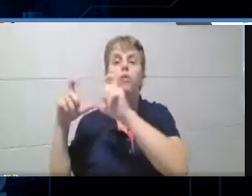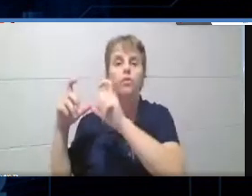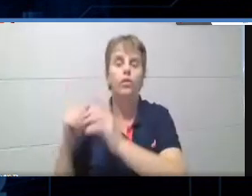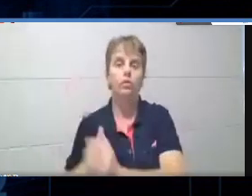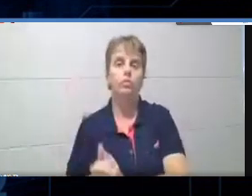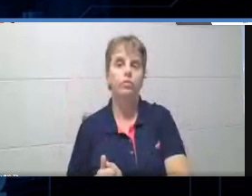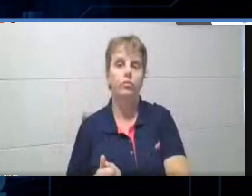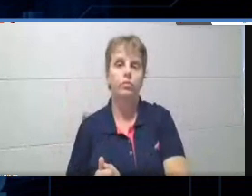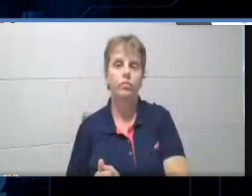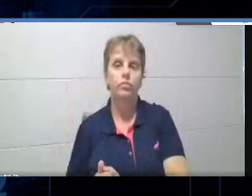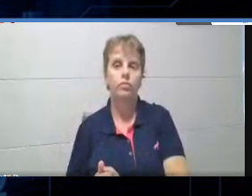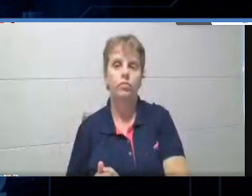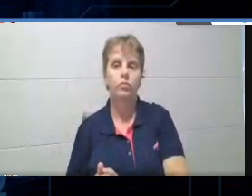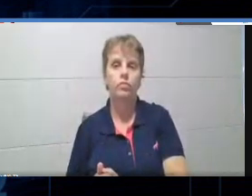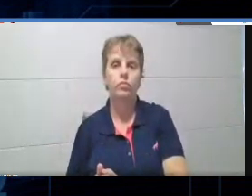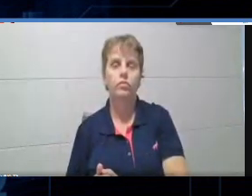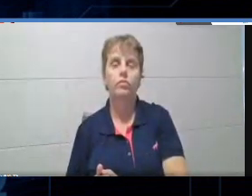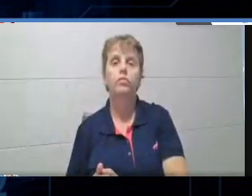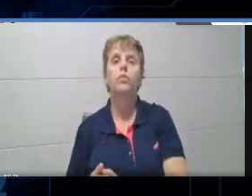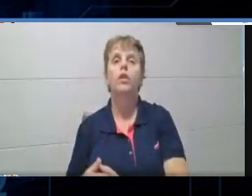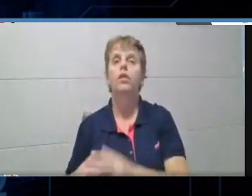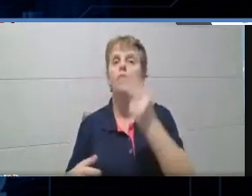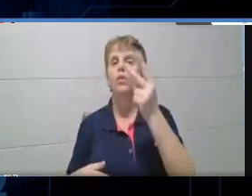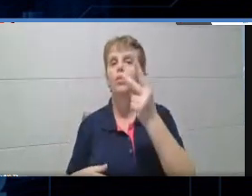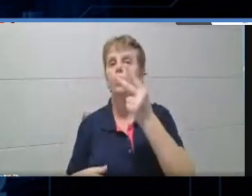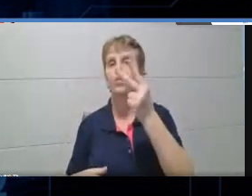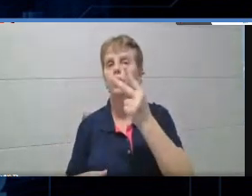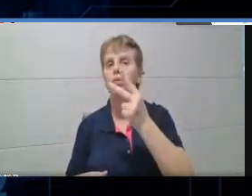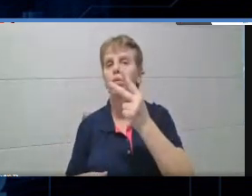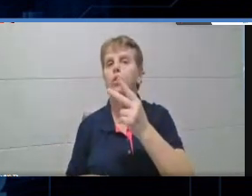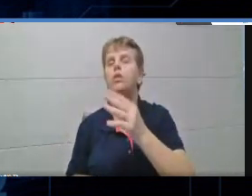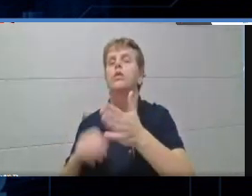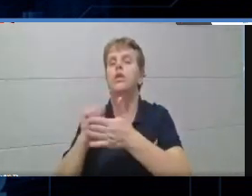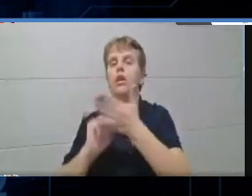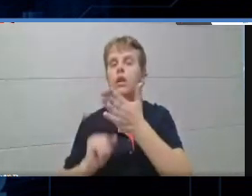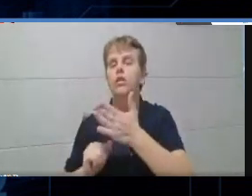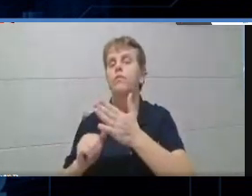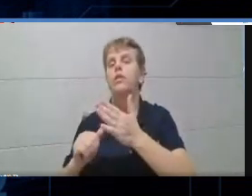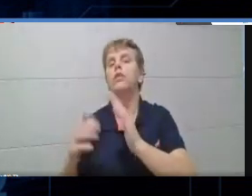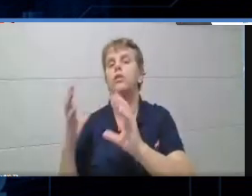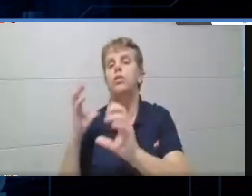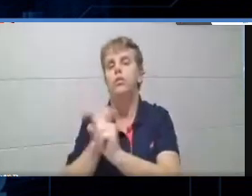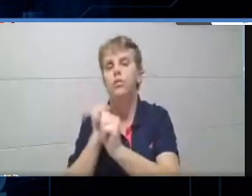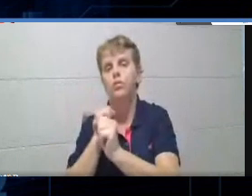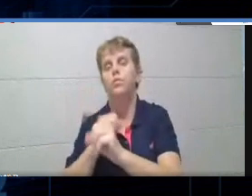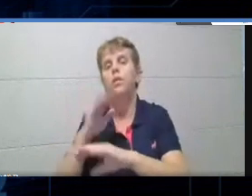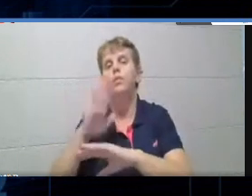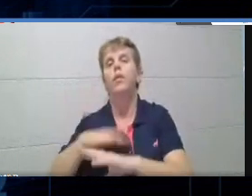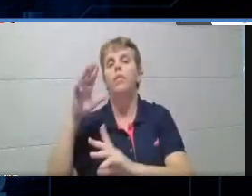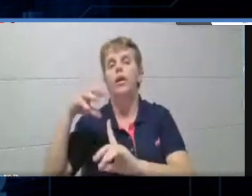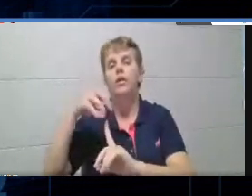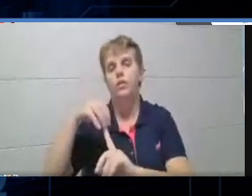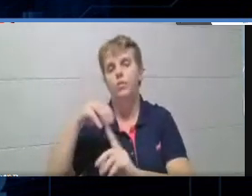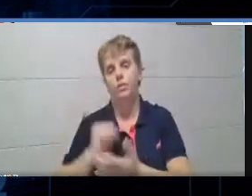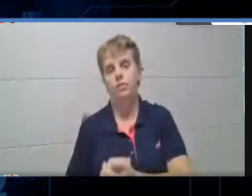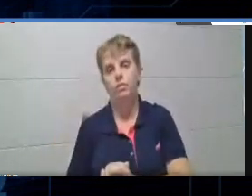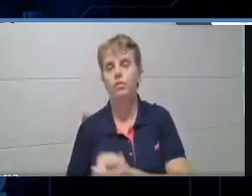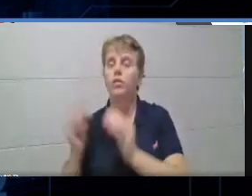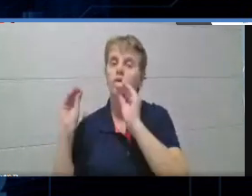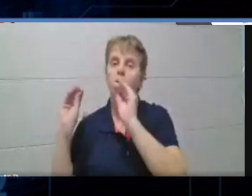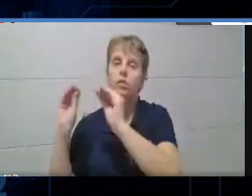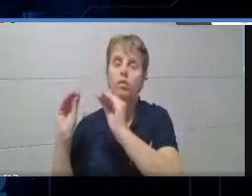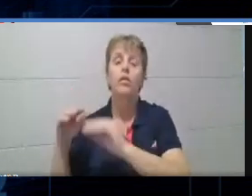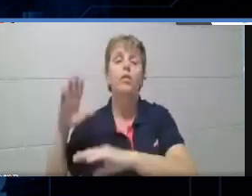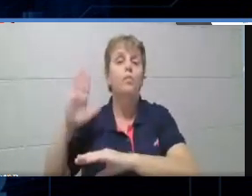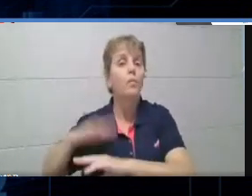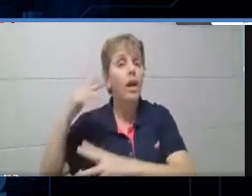o dois, é a atividade que vale mais ponto, adequação ao objetivo proposto, é aquele que vale, que você quer, que você quer que tenha